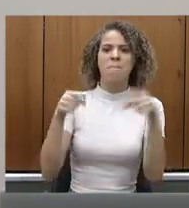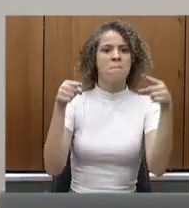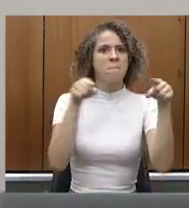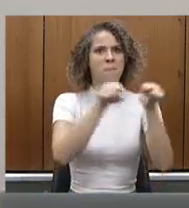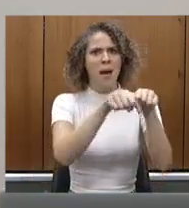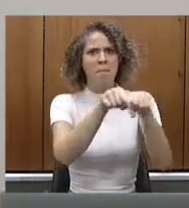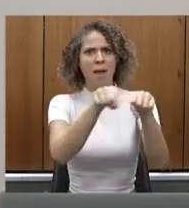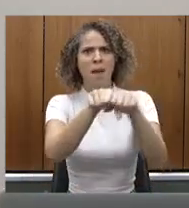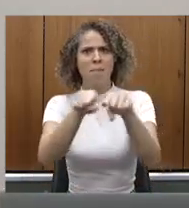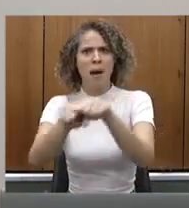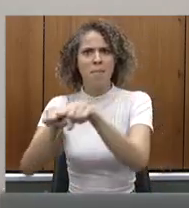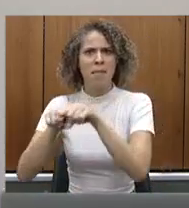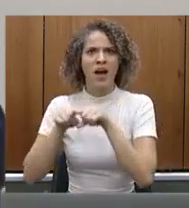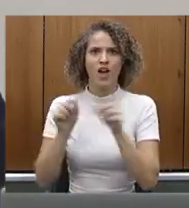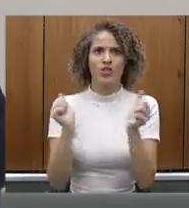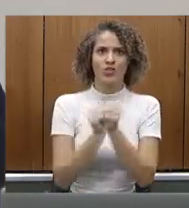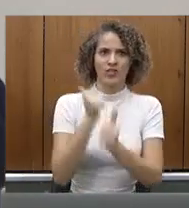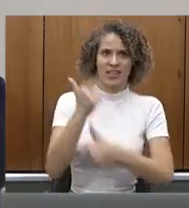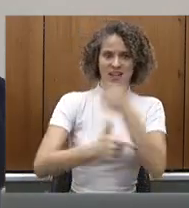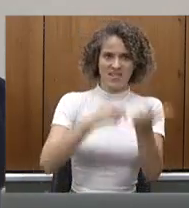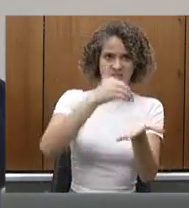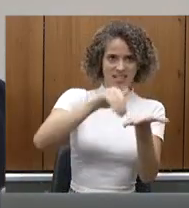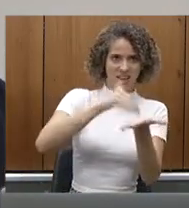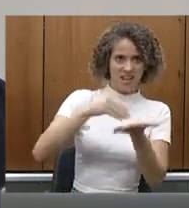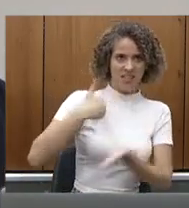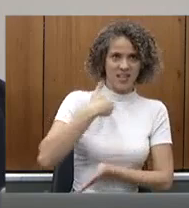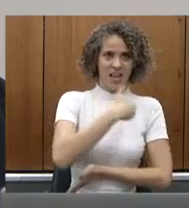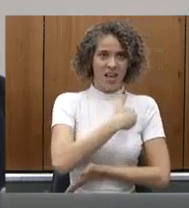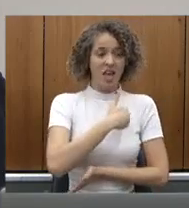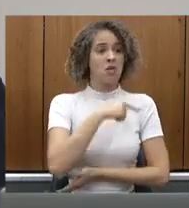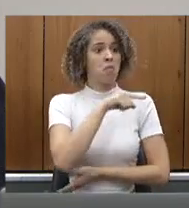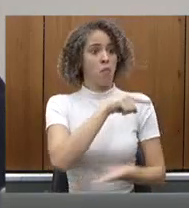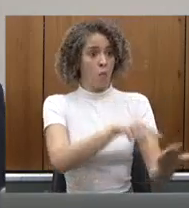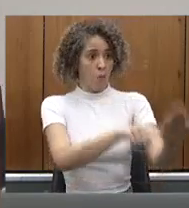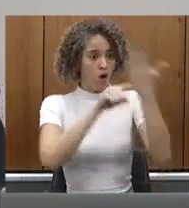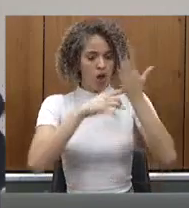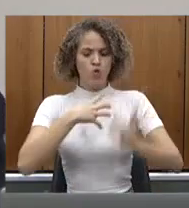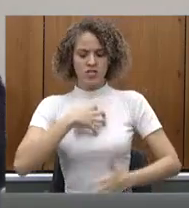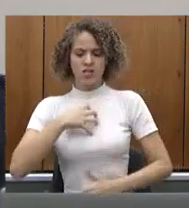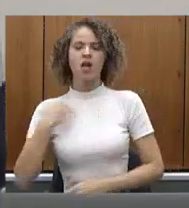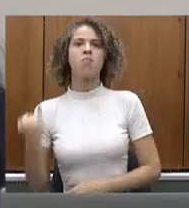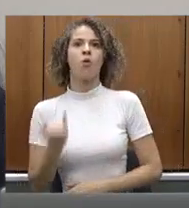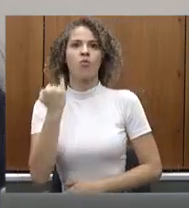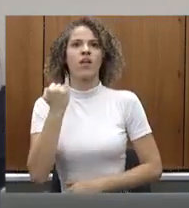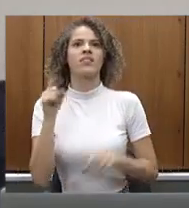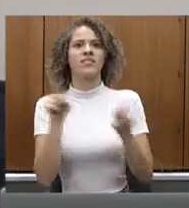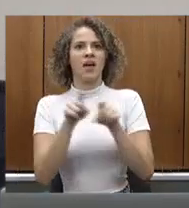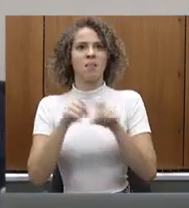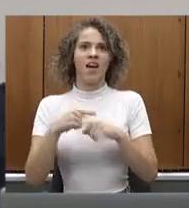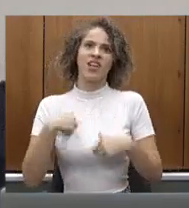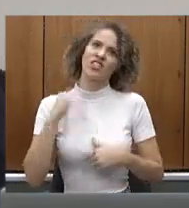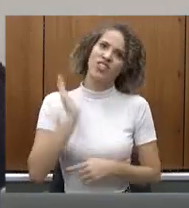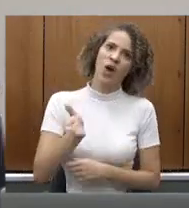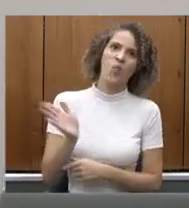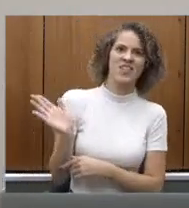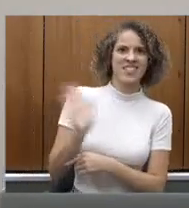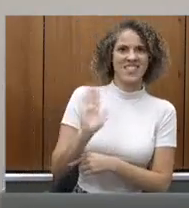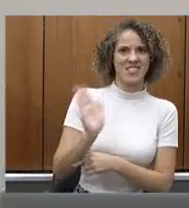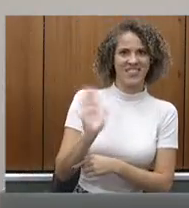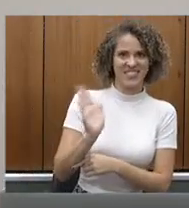tivemos nesse tempo junto com a secretaria. Foi muito importante para mim, que já estou em clima de despedida dessa casa.